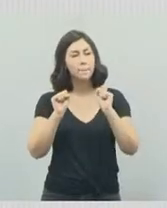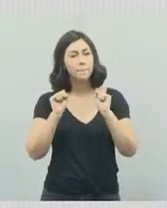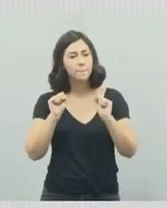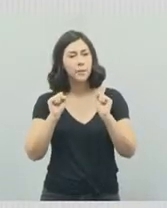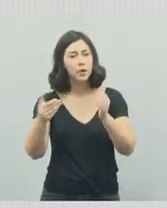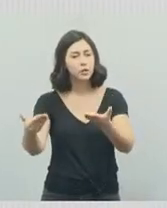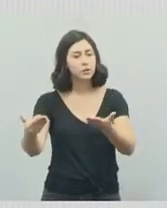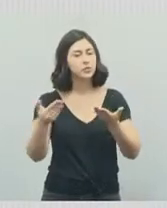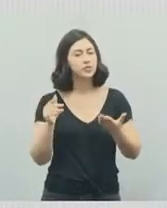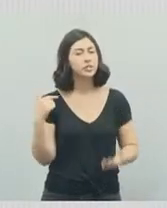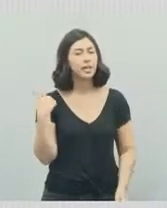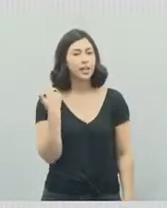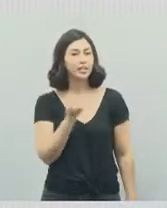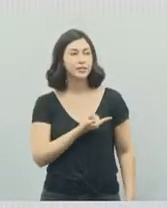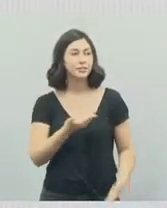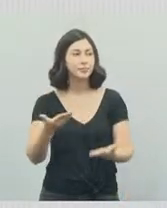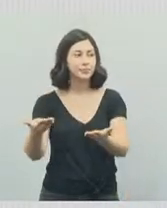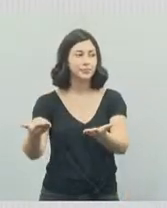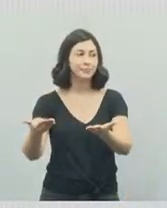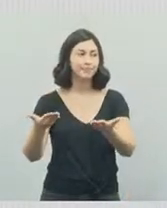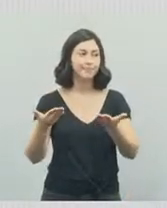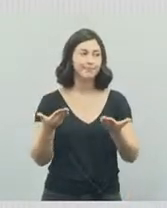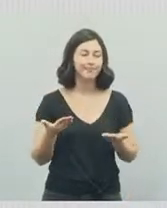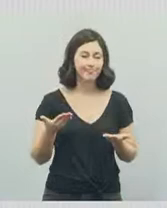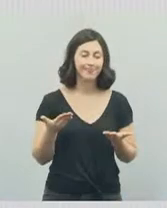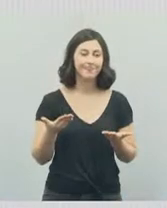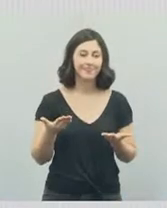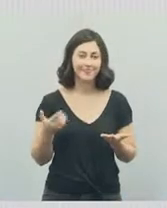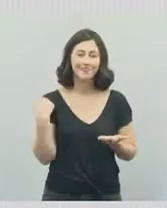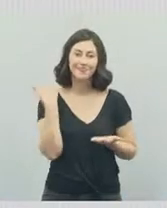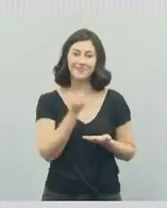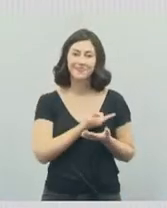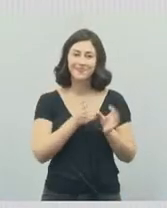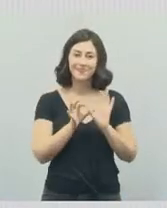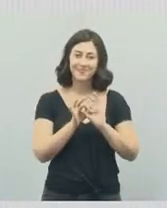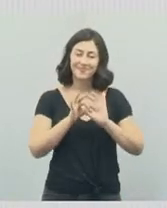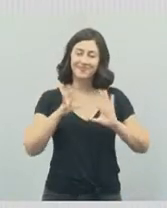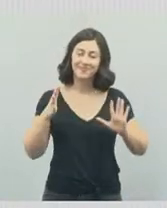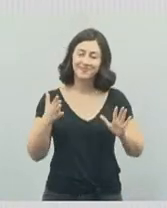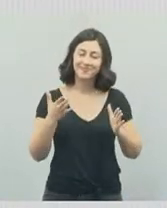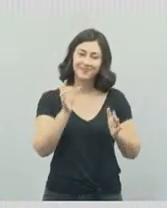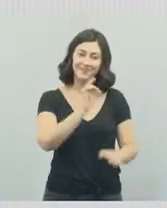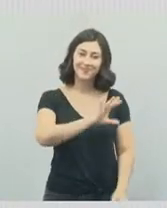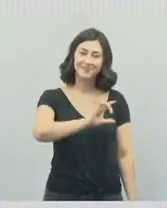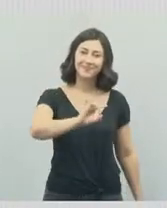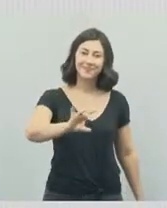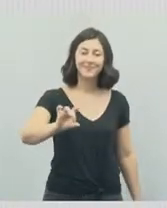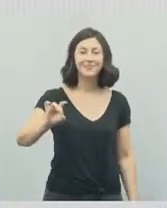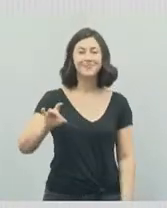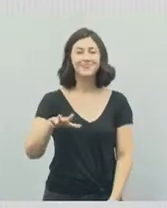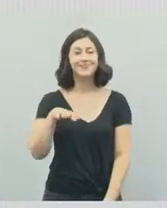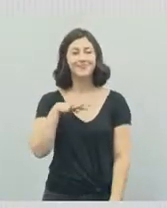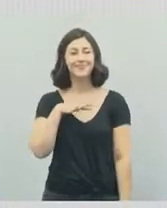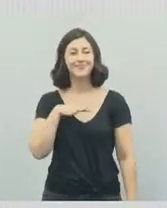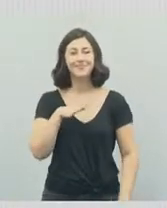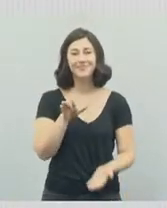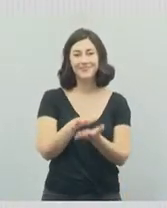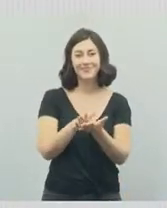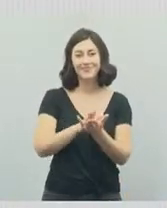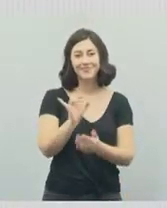nós vamos te atender, e estamos aí à disposição, de cada um, da cidade, de